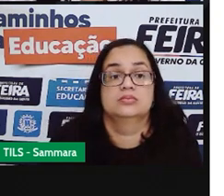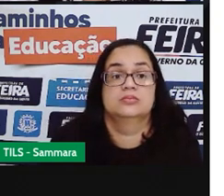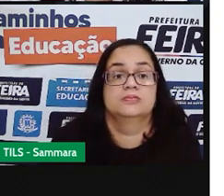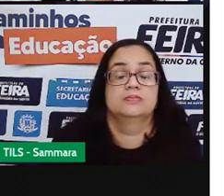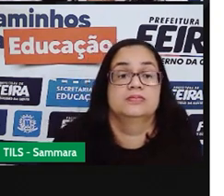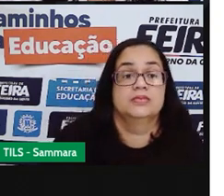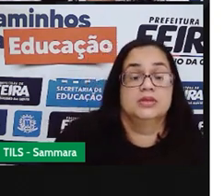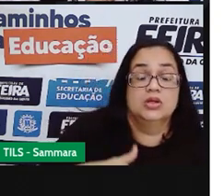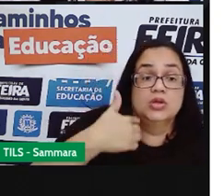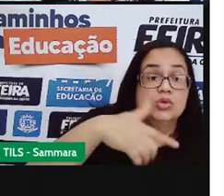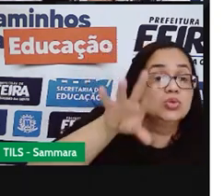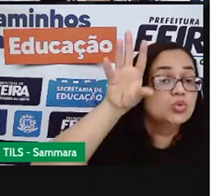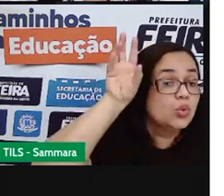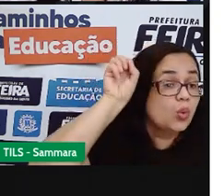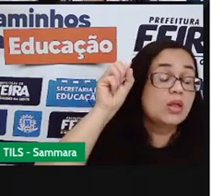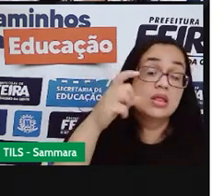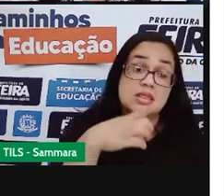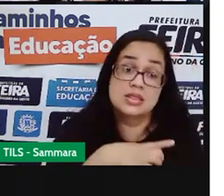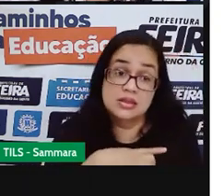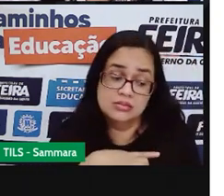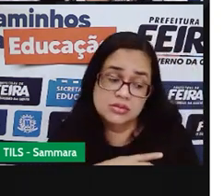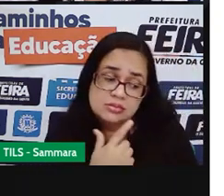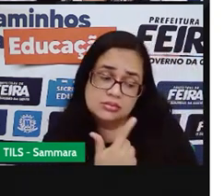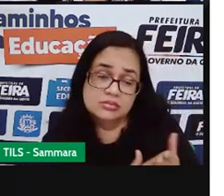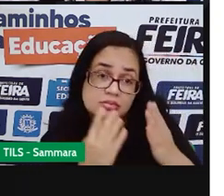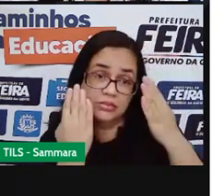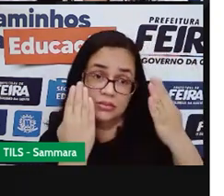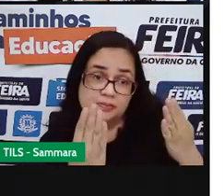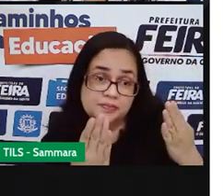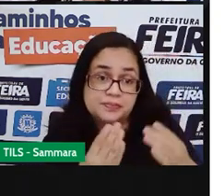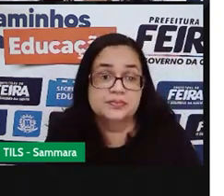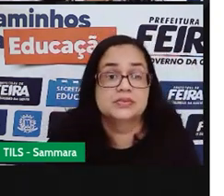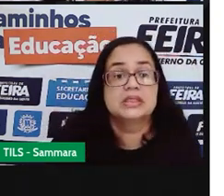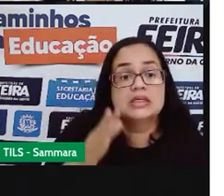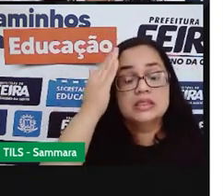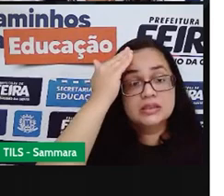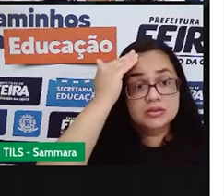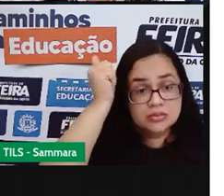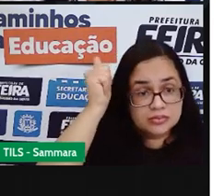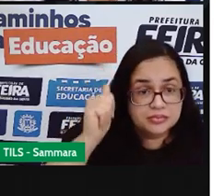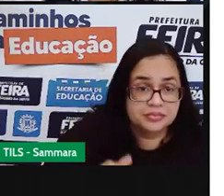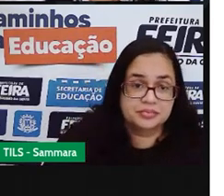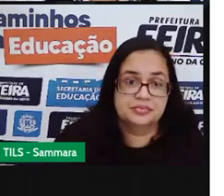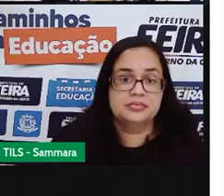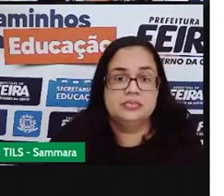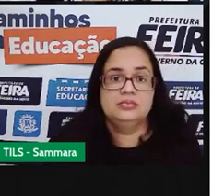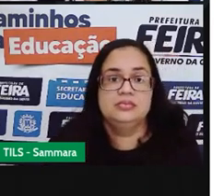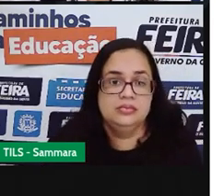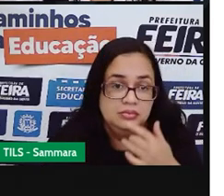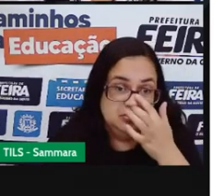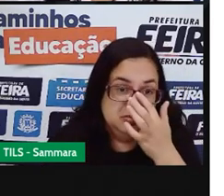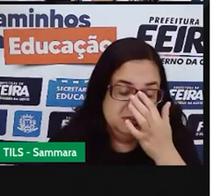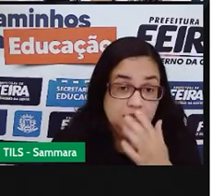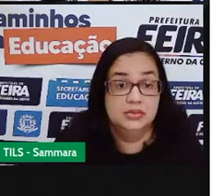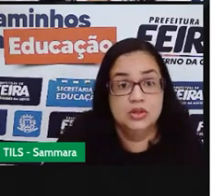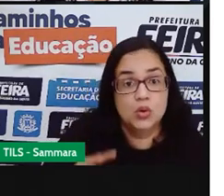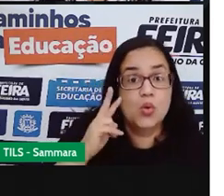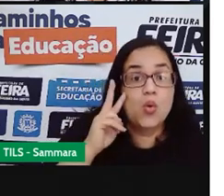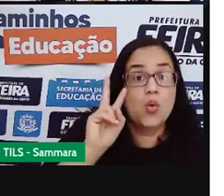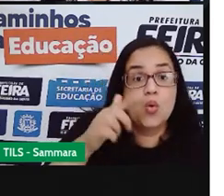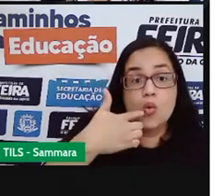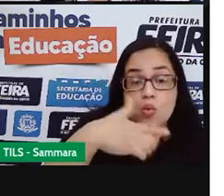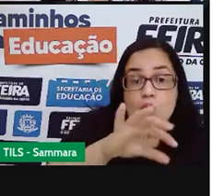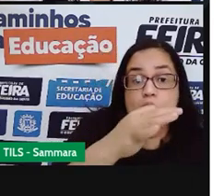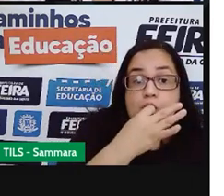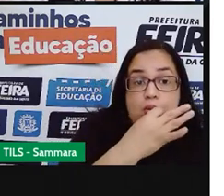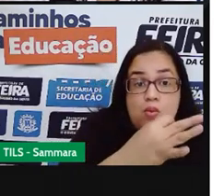Além de ouvir, tentar providenciar um meio de sanar esses problemas. Aqui, uma outra